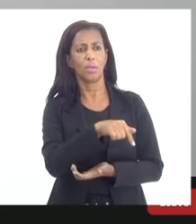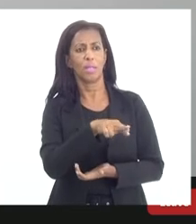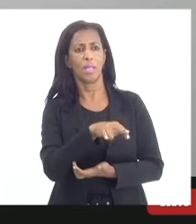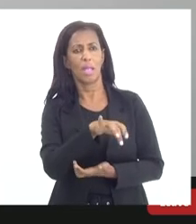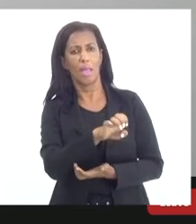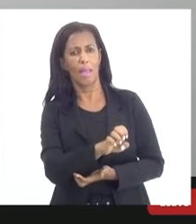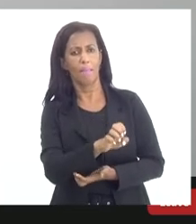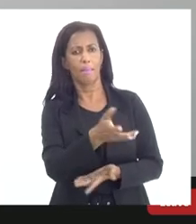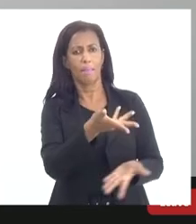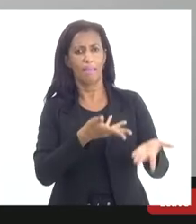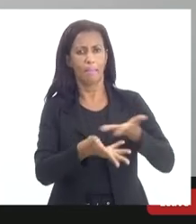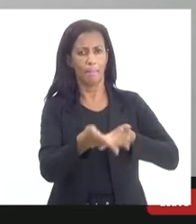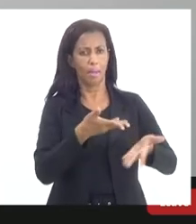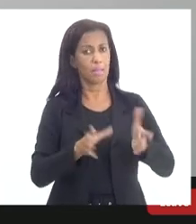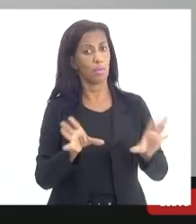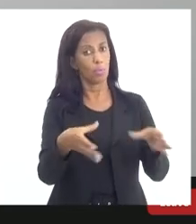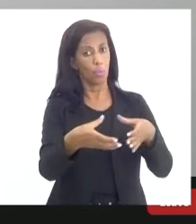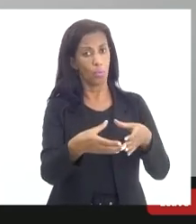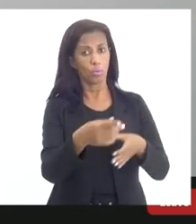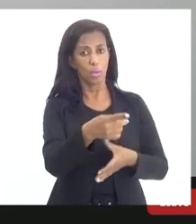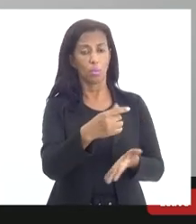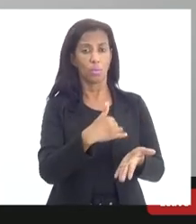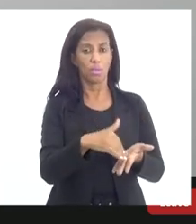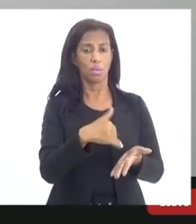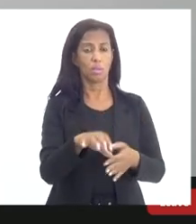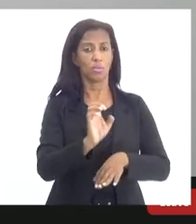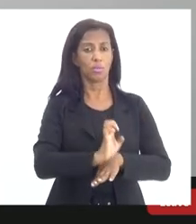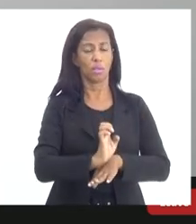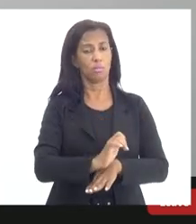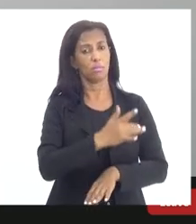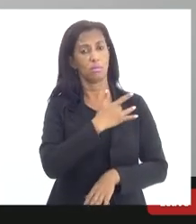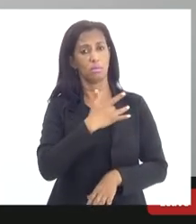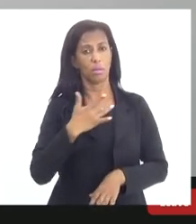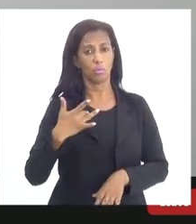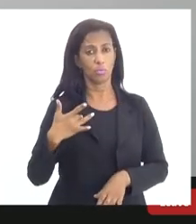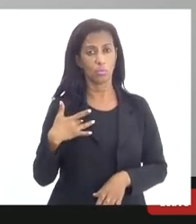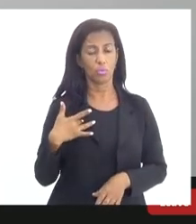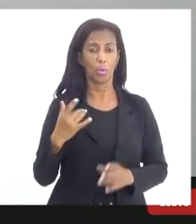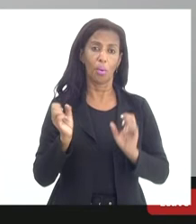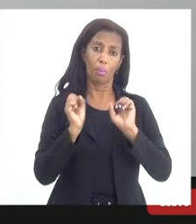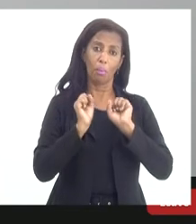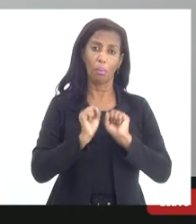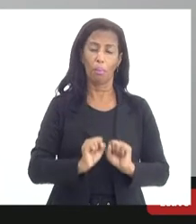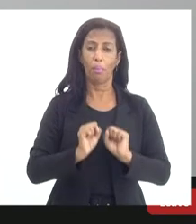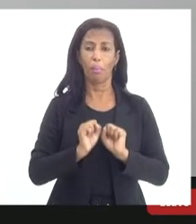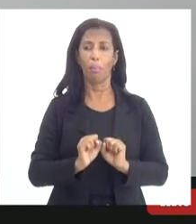o próprio conselho de secretário de estado de saúde poderia